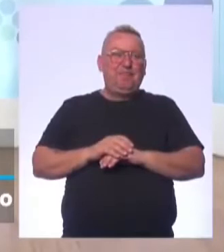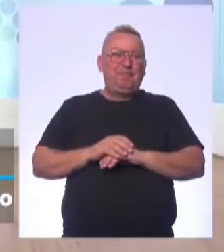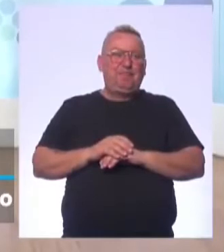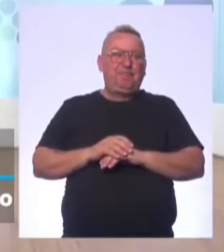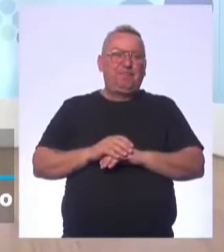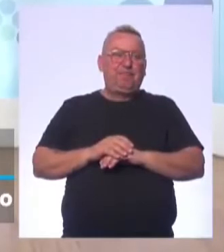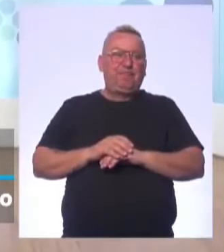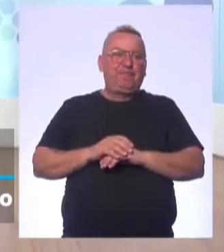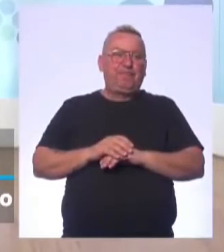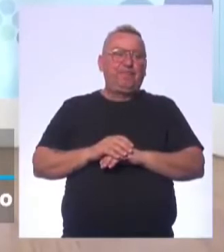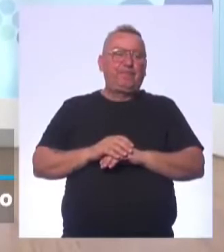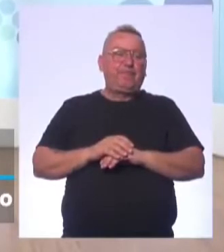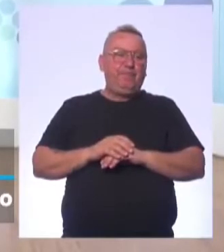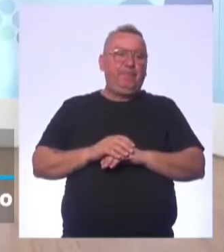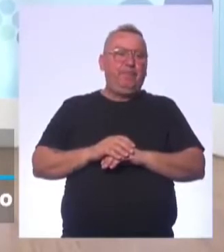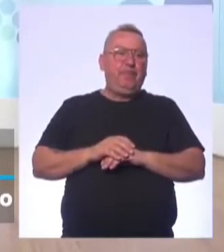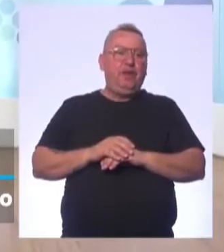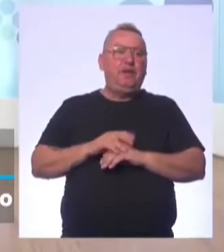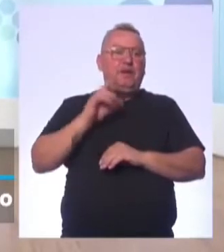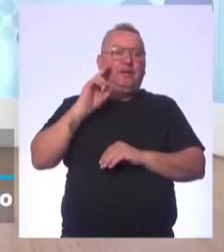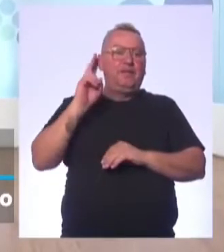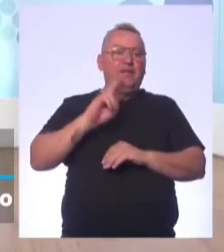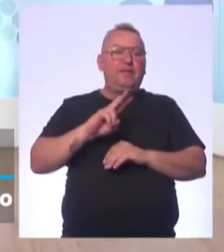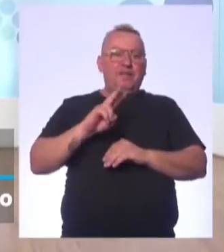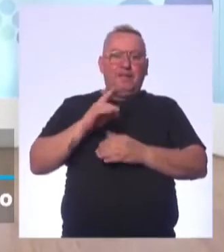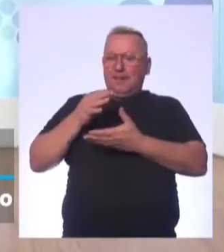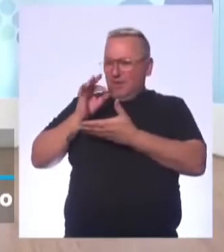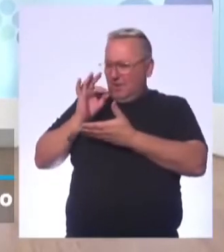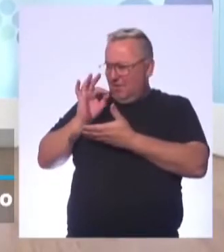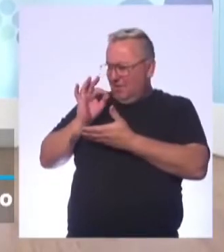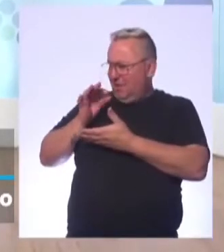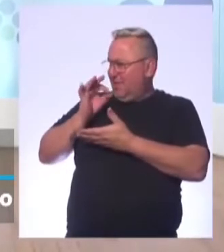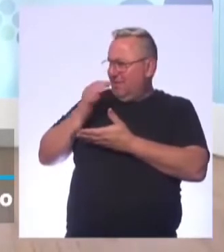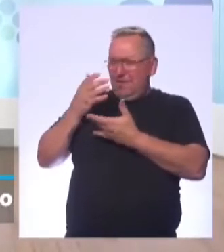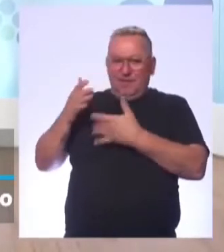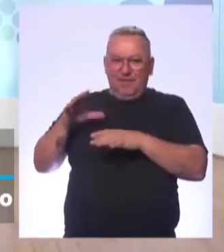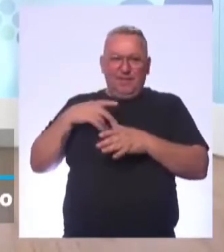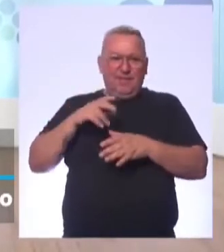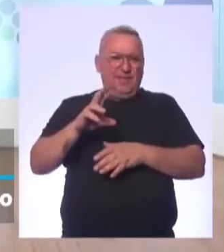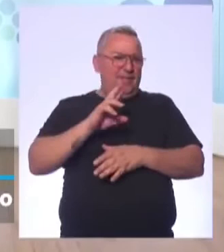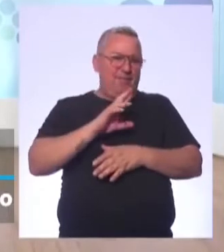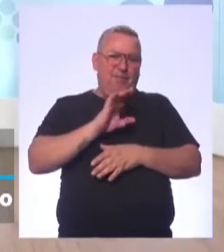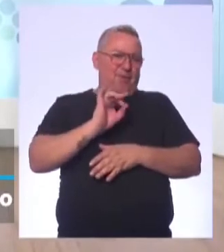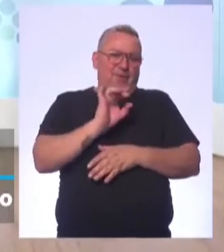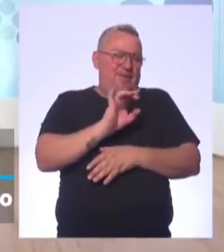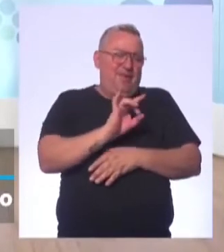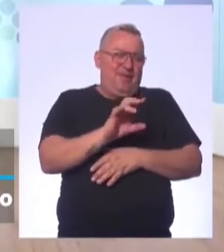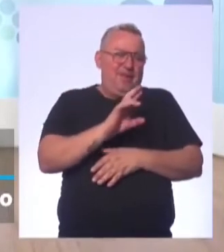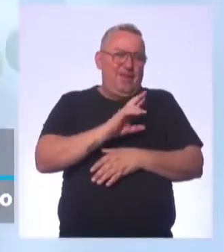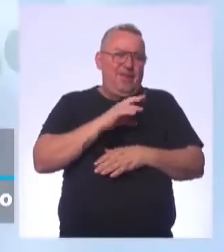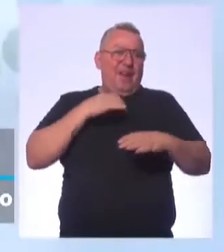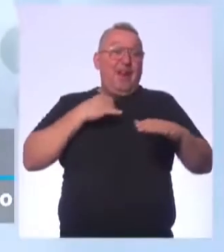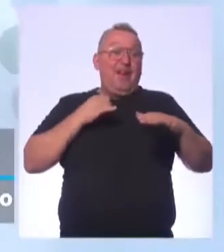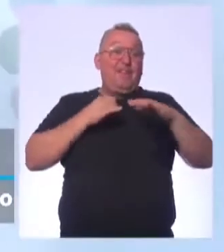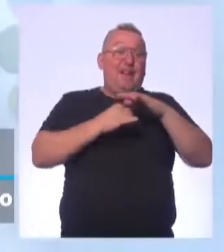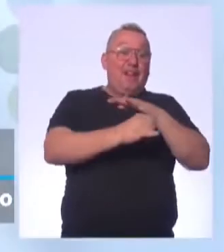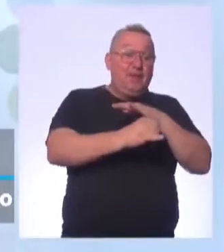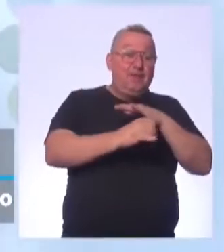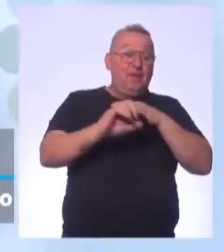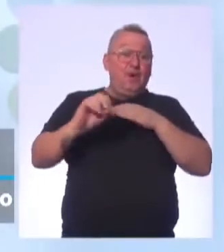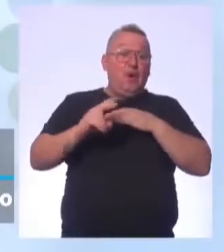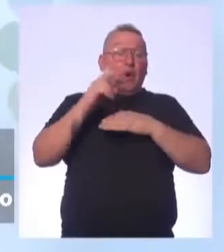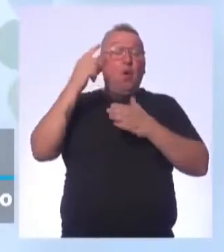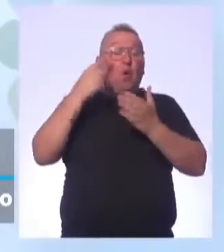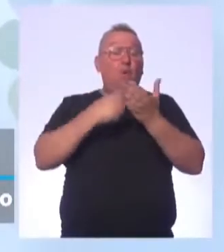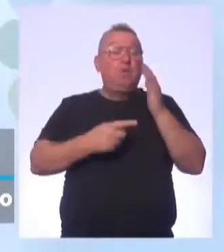Vamos lá. Senta, Vamos aguardar as respostas um café? Não quero um café, não. Eu quero a resposta. É esporte de invasão ou é esporte